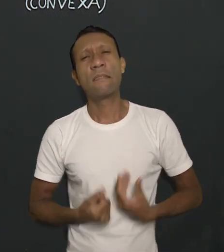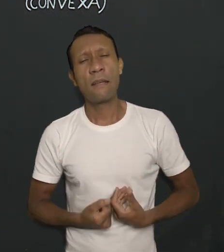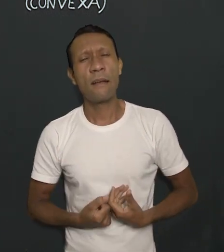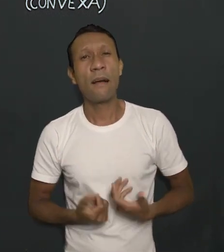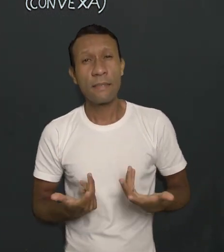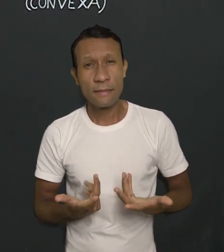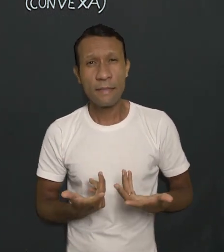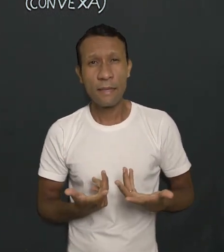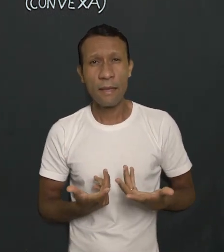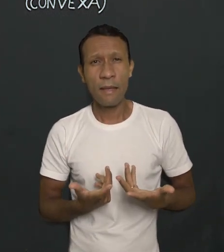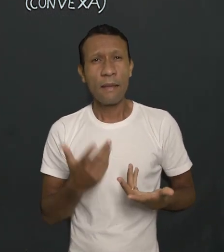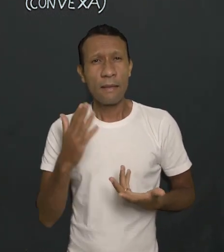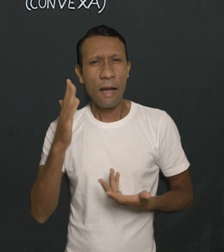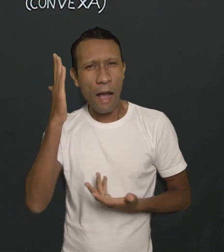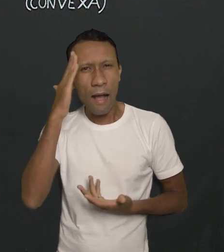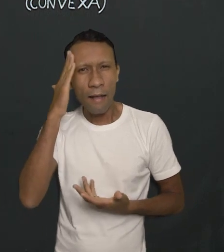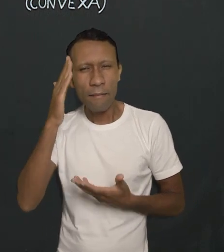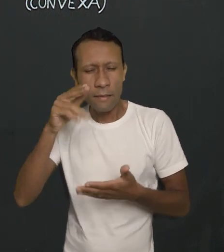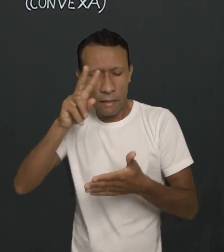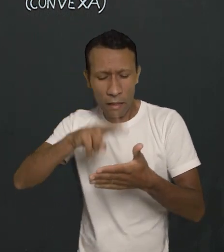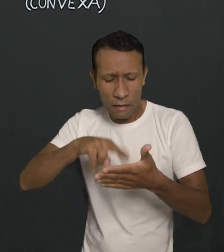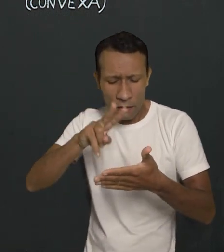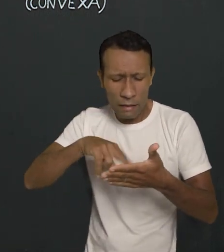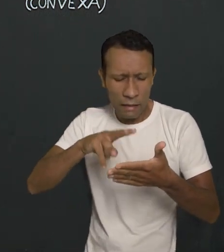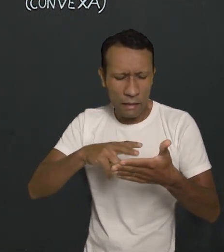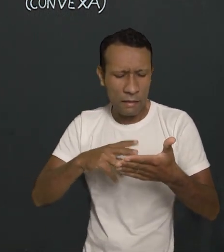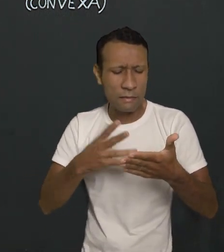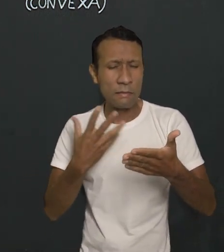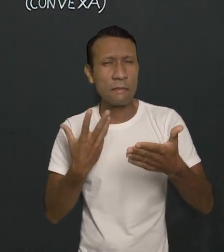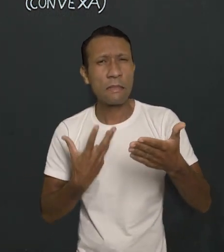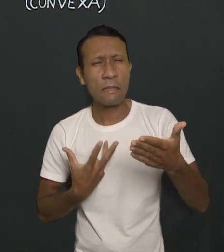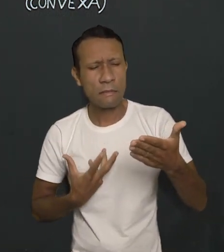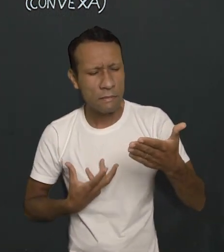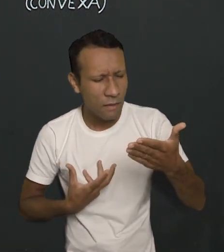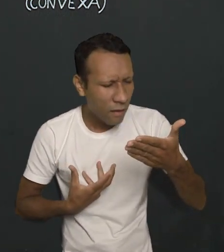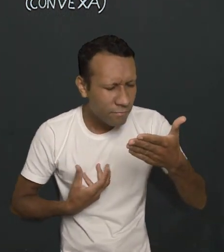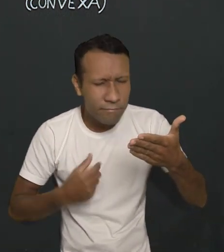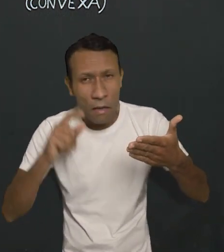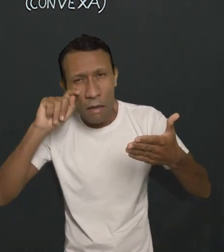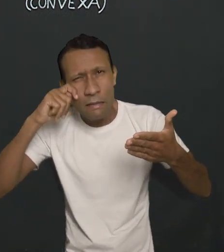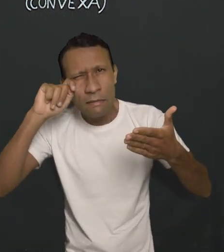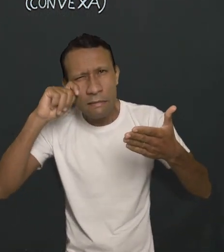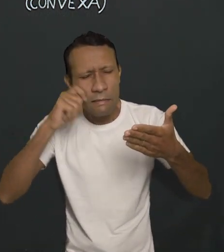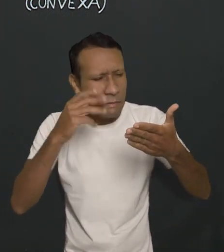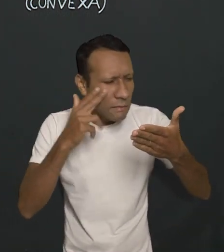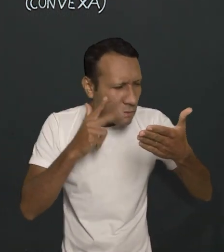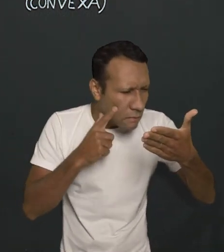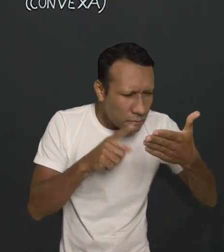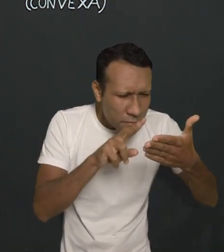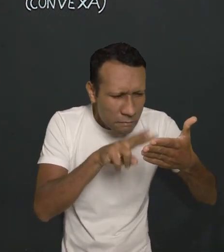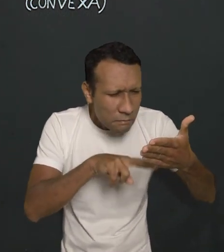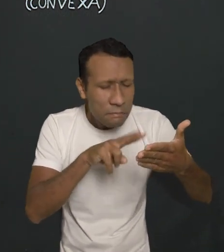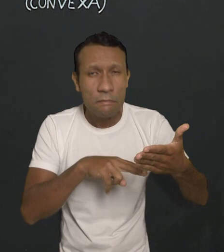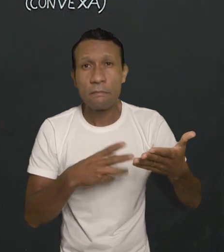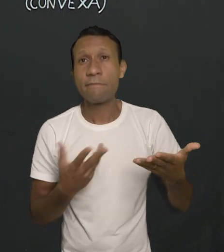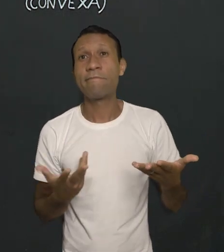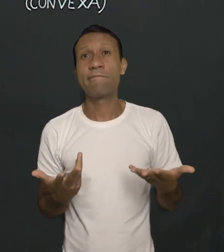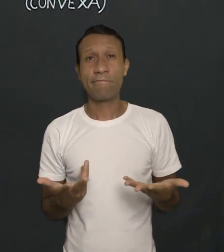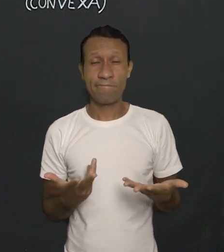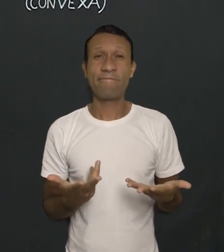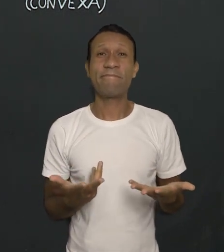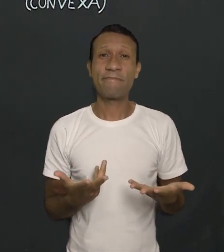ouviu essa? Presbiopia. A presbiopia, o comportamento dela, ela é similar à hipermetropia.